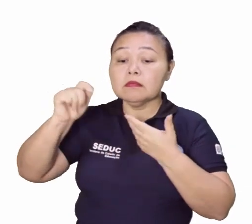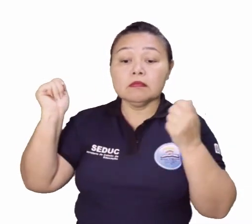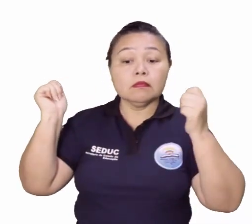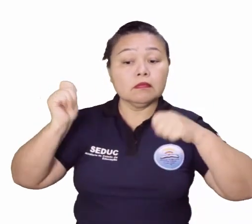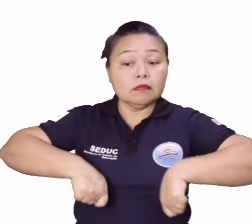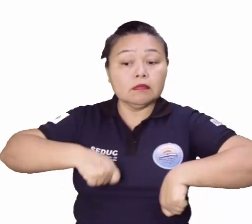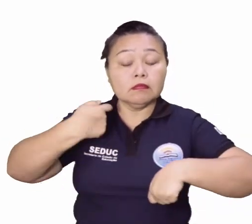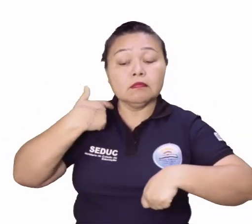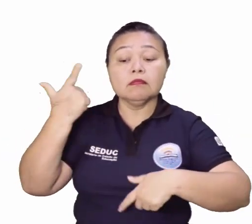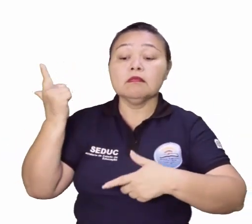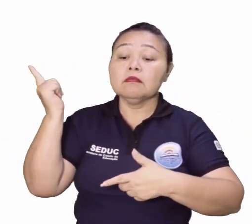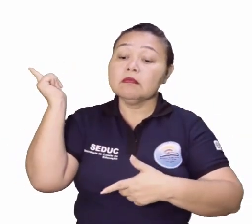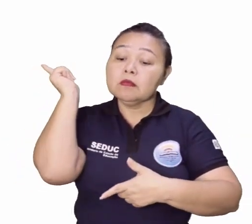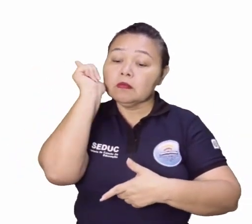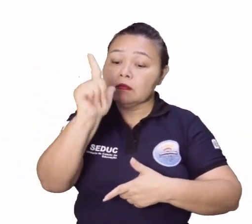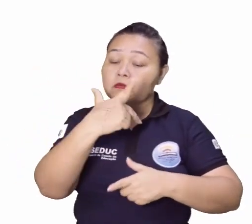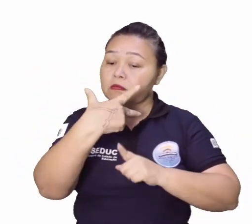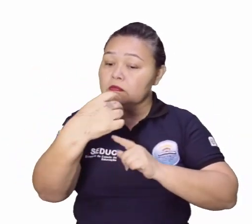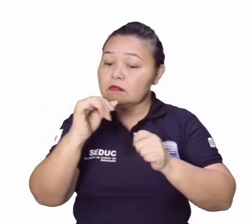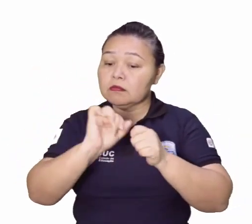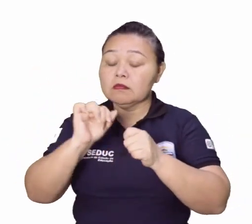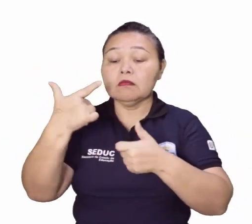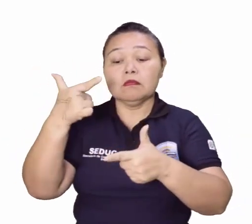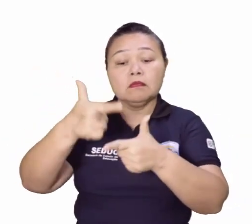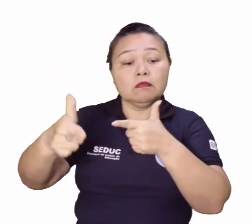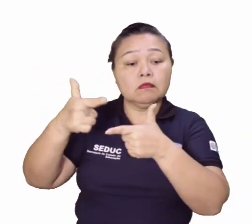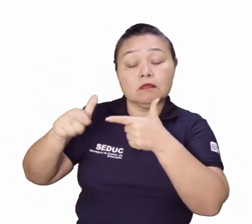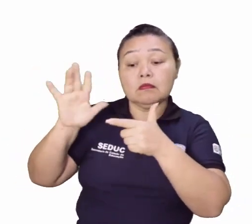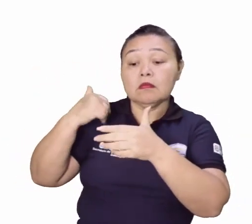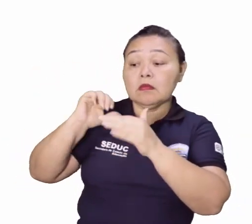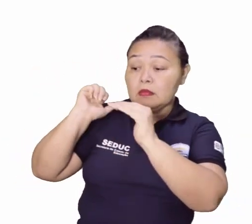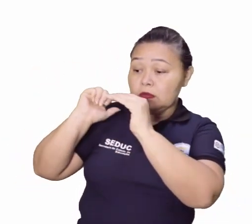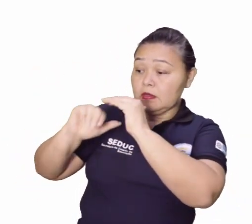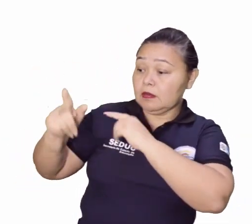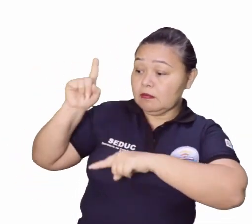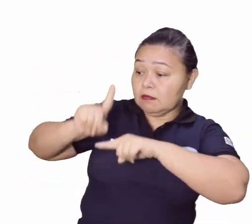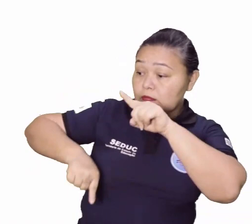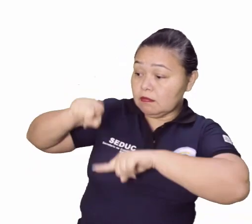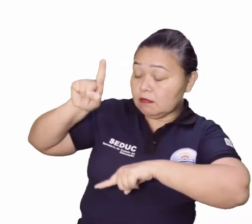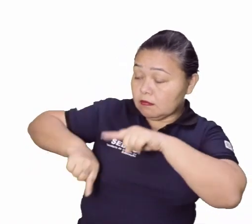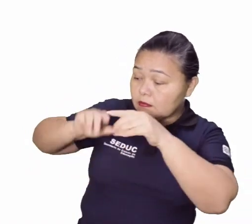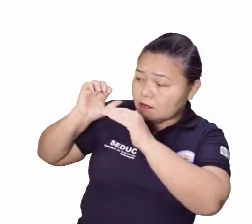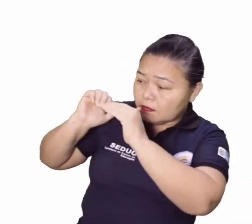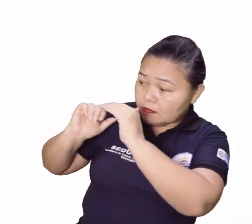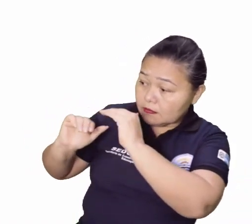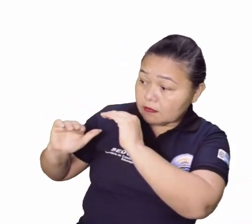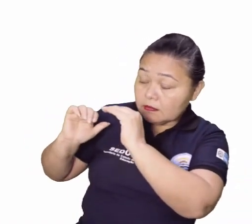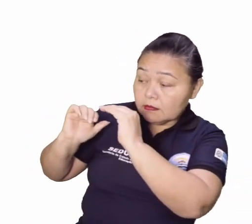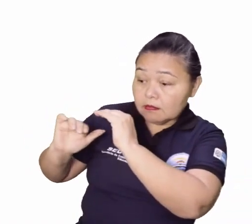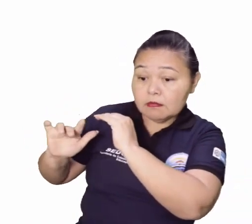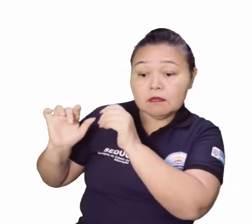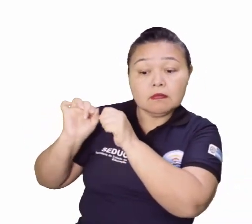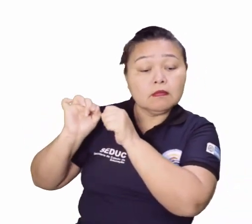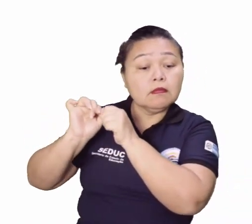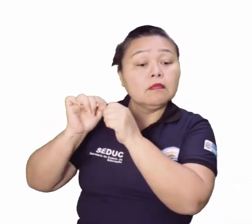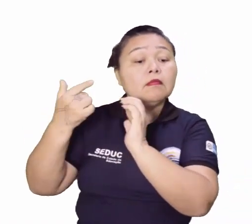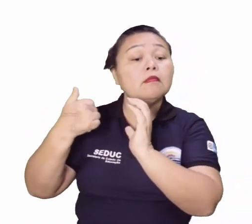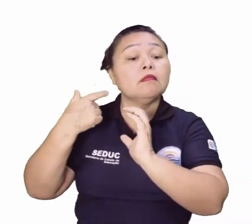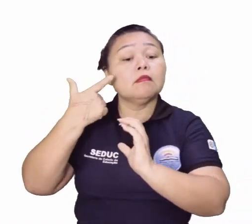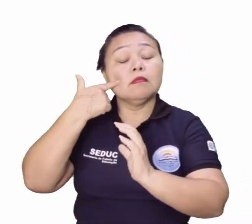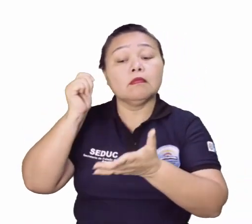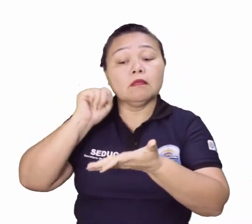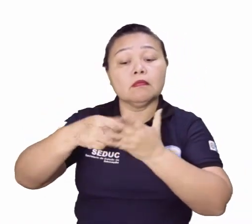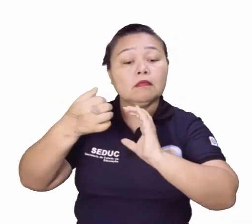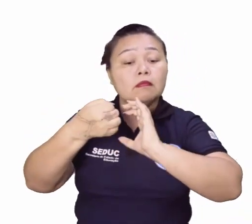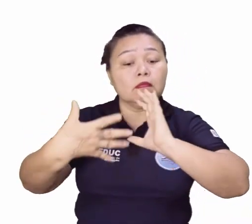possível para a superação de uma crise de acumulação. Então, gente, olha só. Cite uma característica